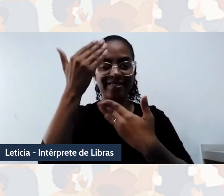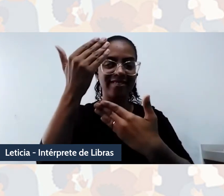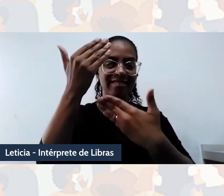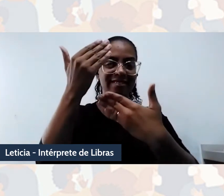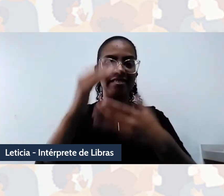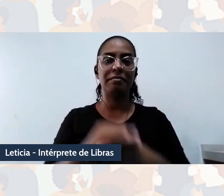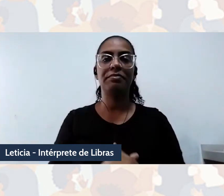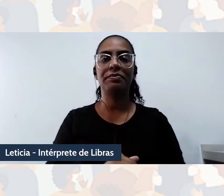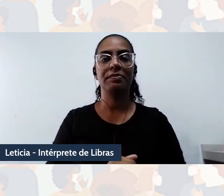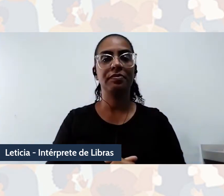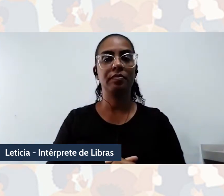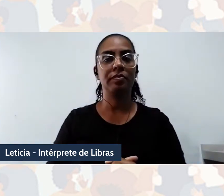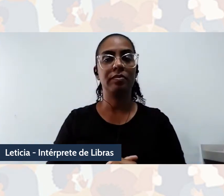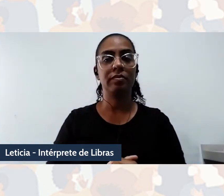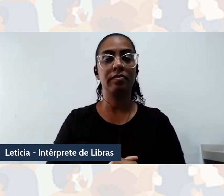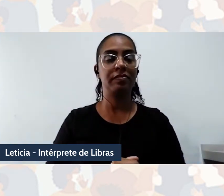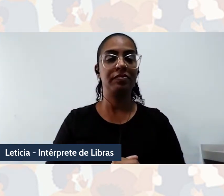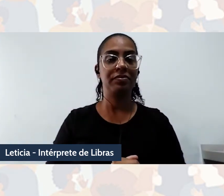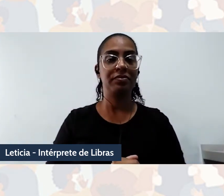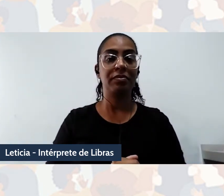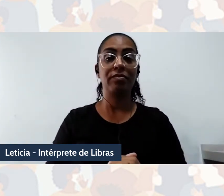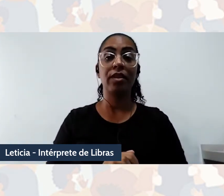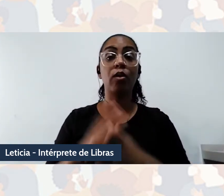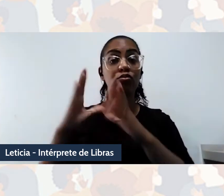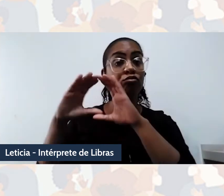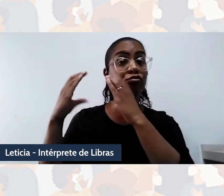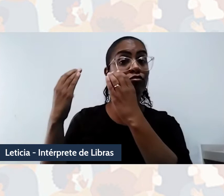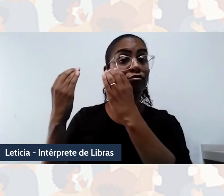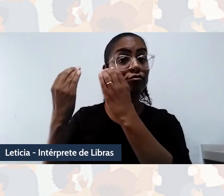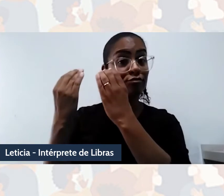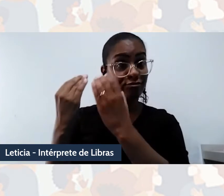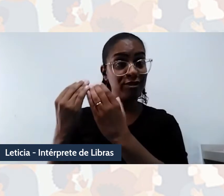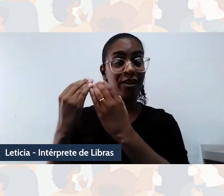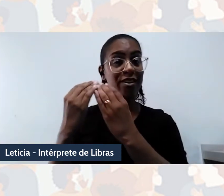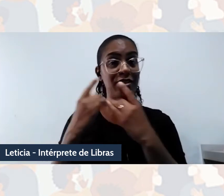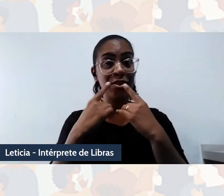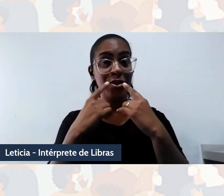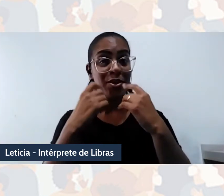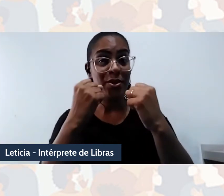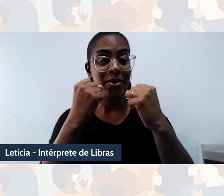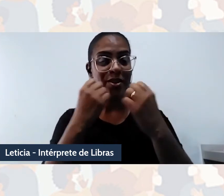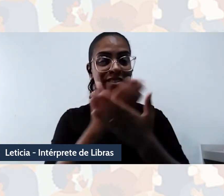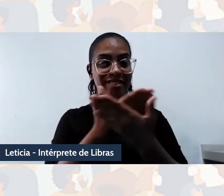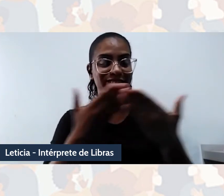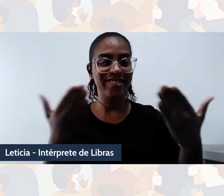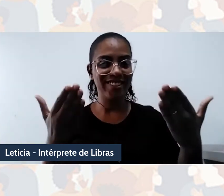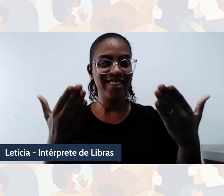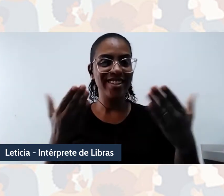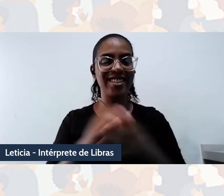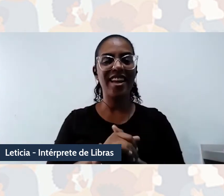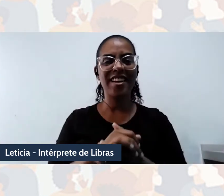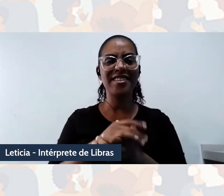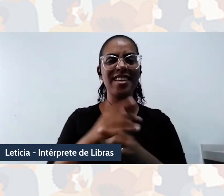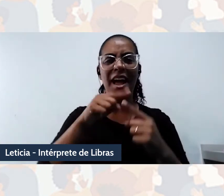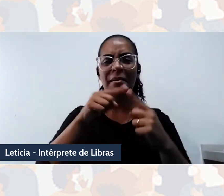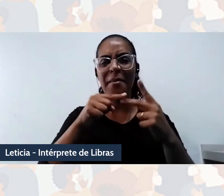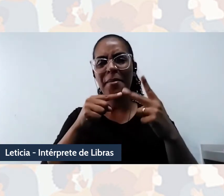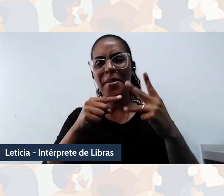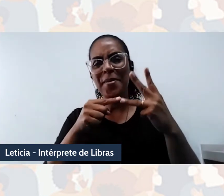organizadora do Congresso Brasileiro de Linguística Aplicada, as colegas Claudiana, Glenda, de Lamar,